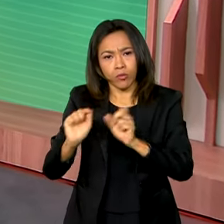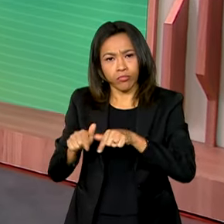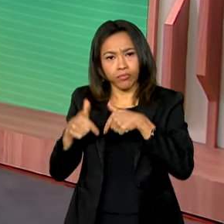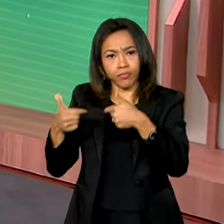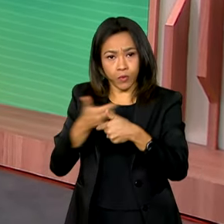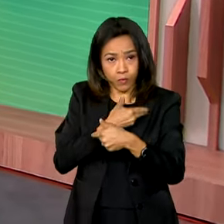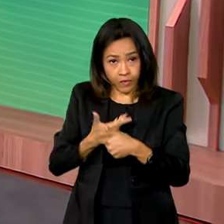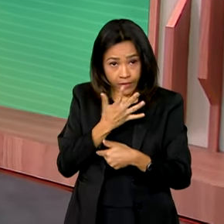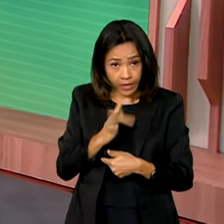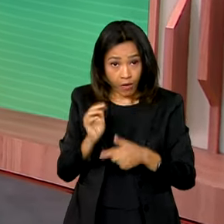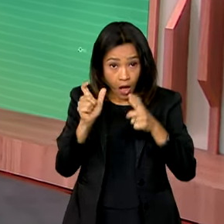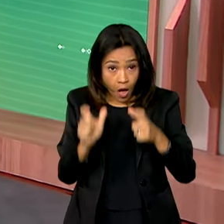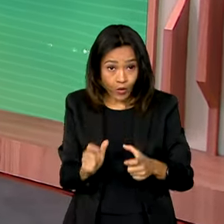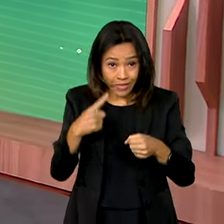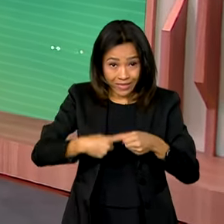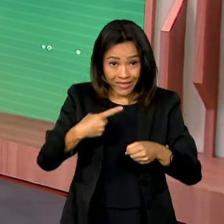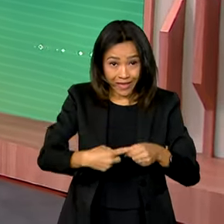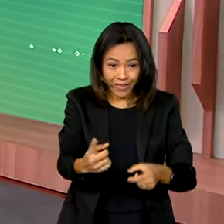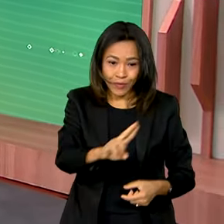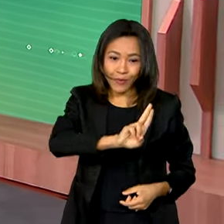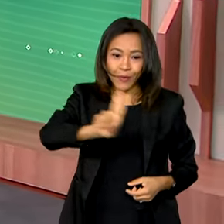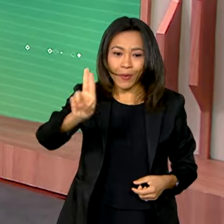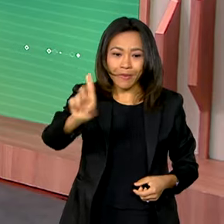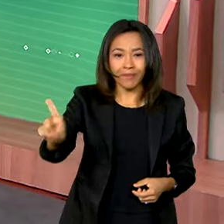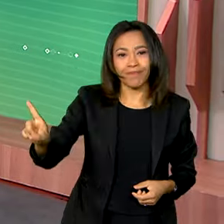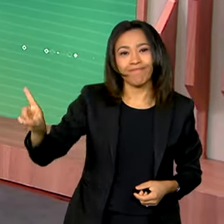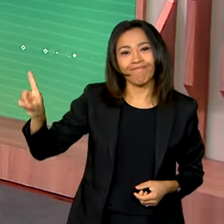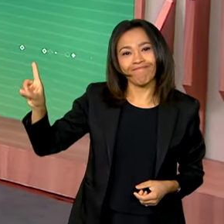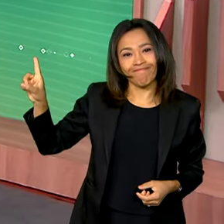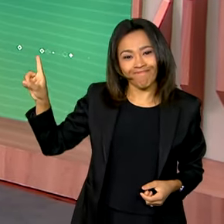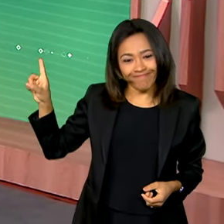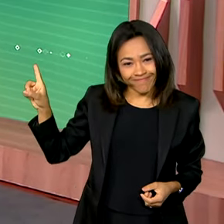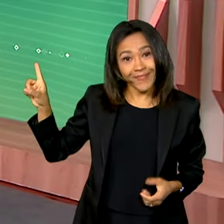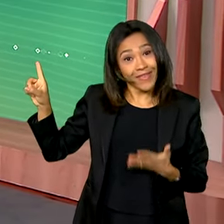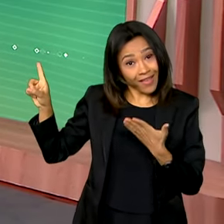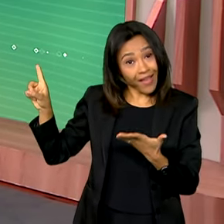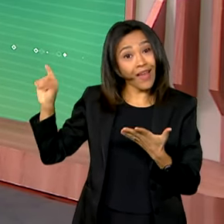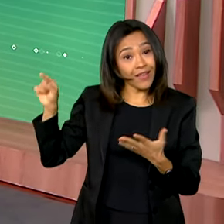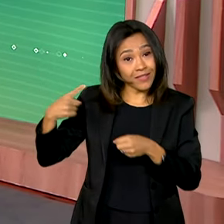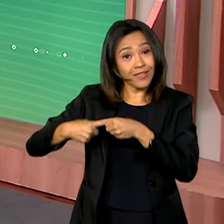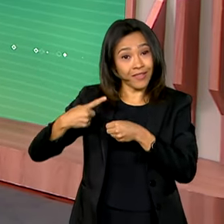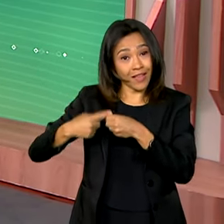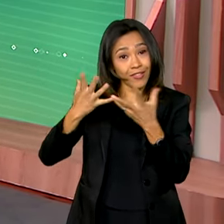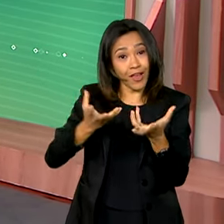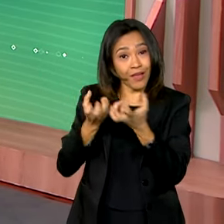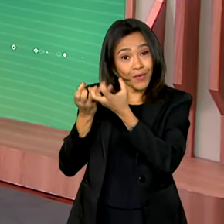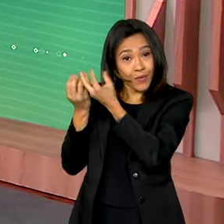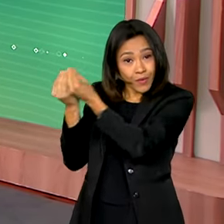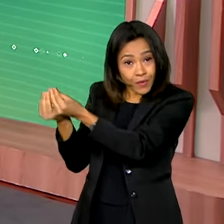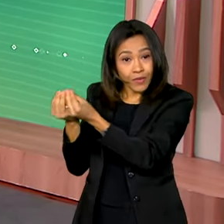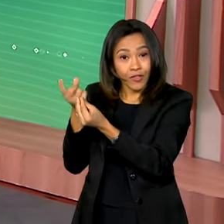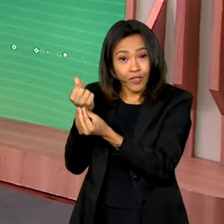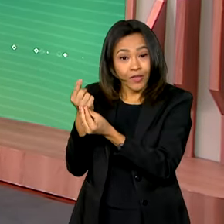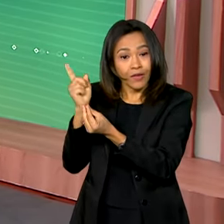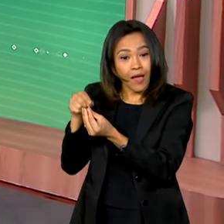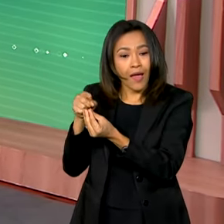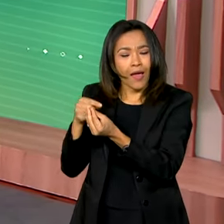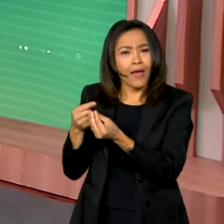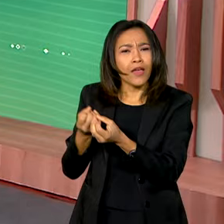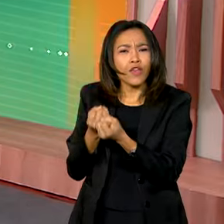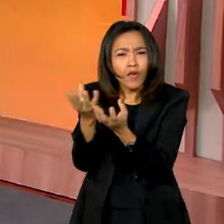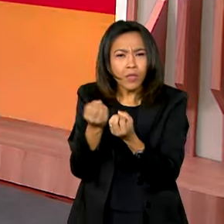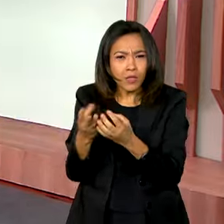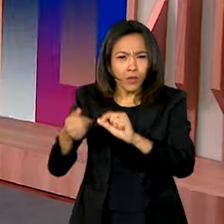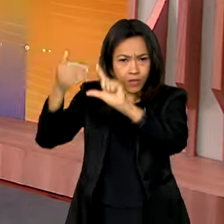federal na cidade de Bocaiúva do Sul, uma das beneficiadas aí. Os dados são do Comunica